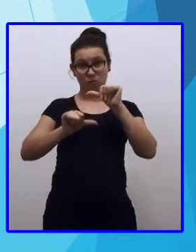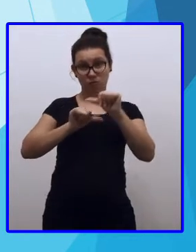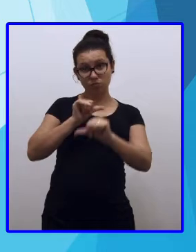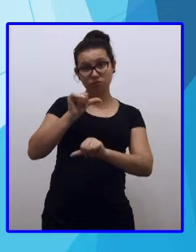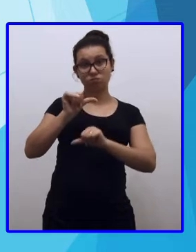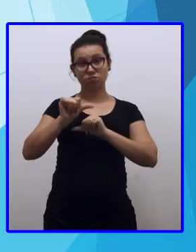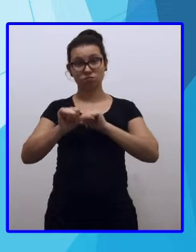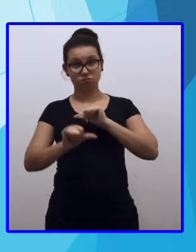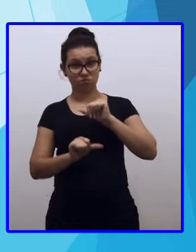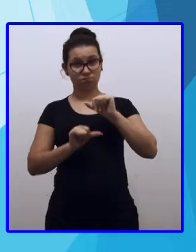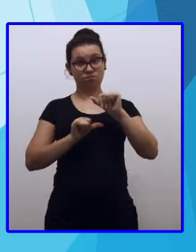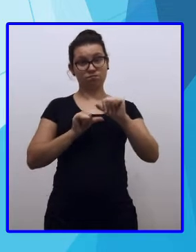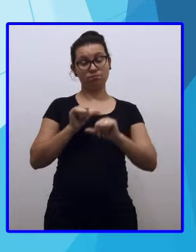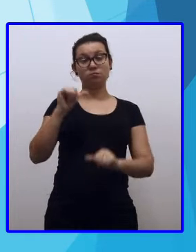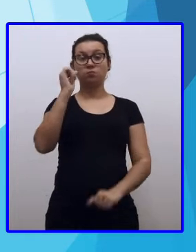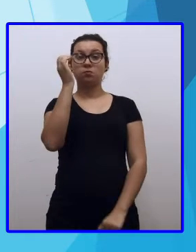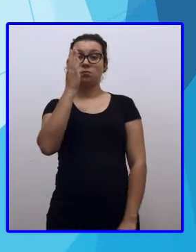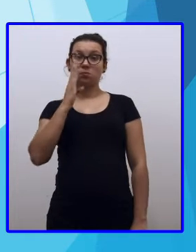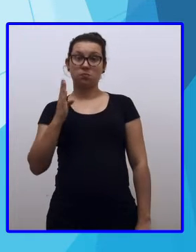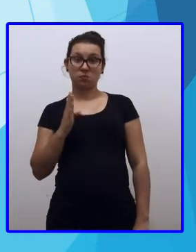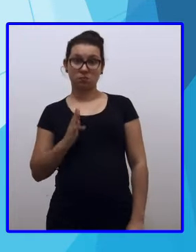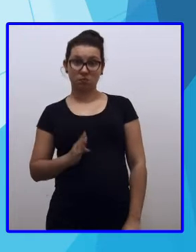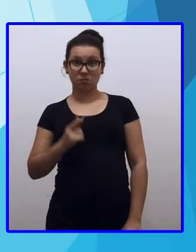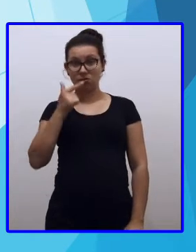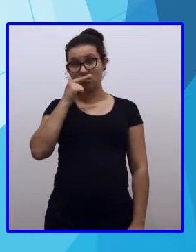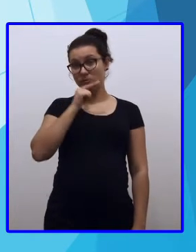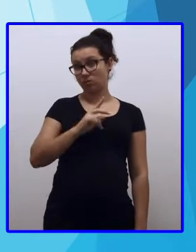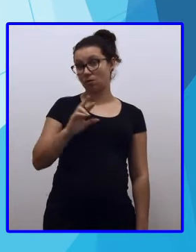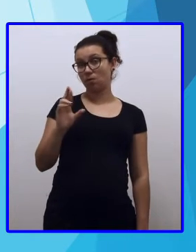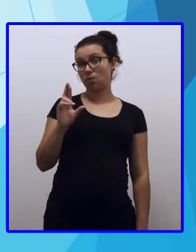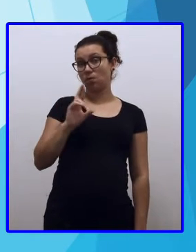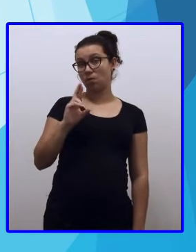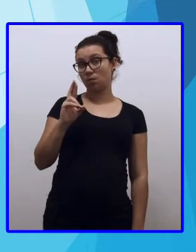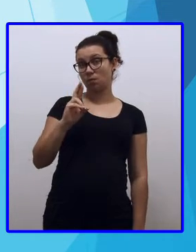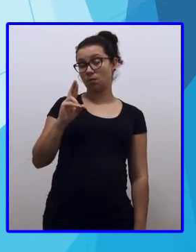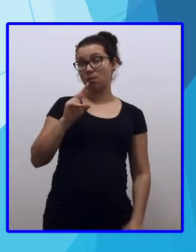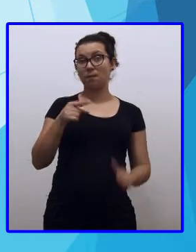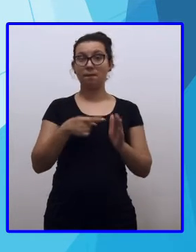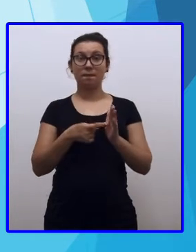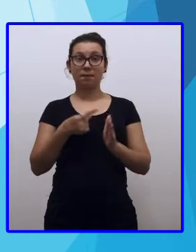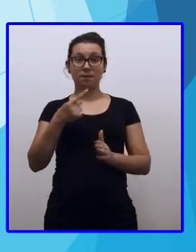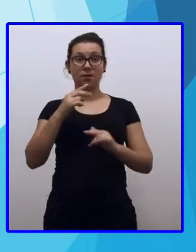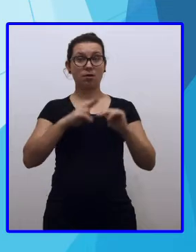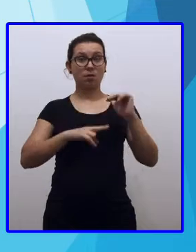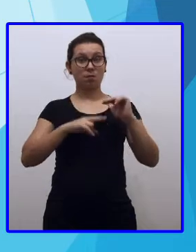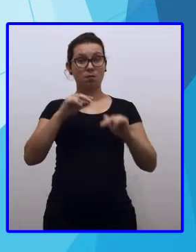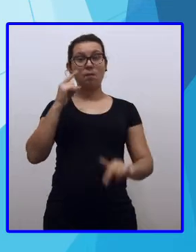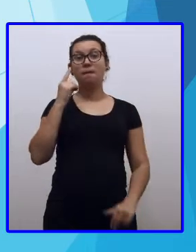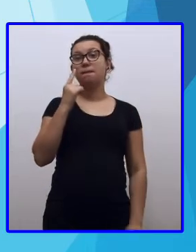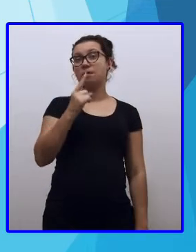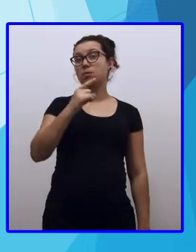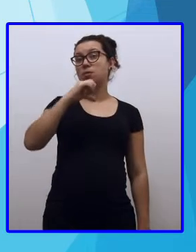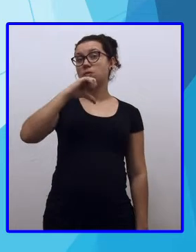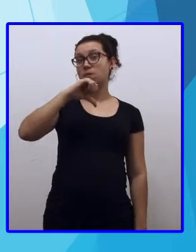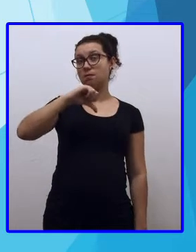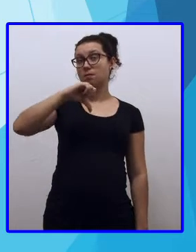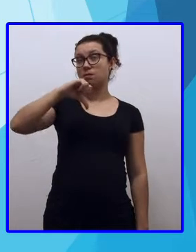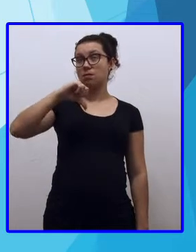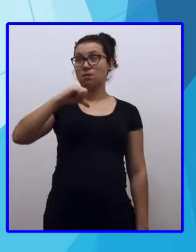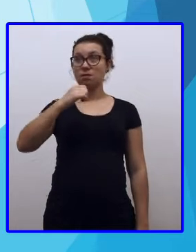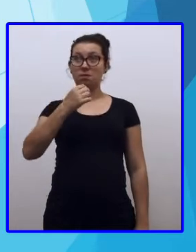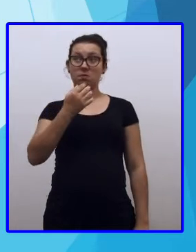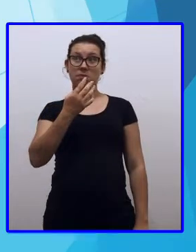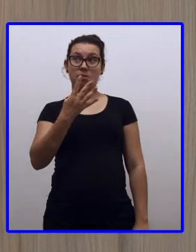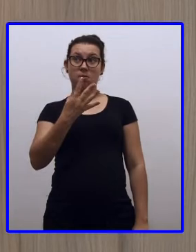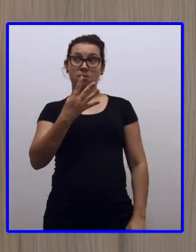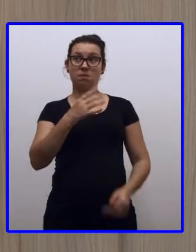monetárias, o Brasil adotou o real em 1º de julho de 1994. O Brasil passou